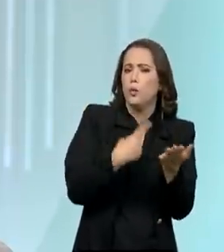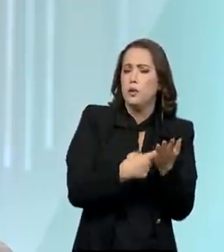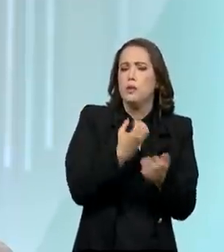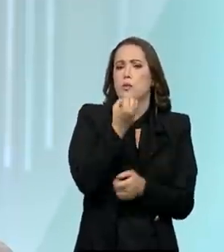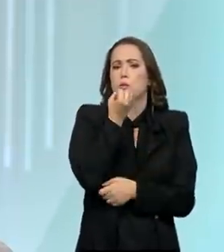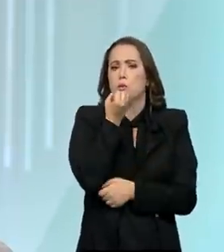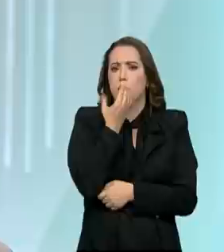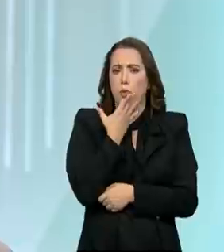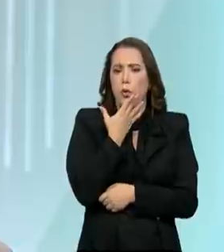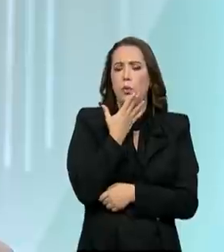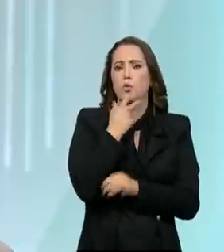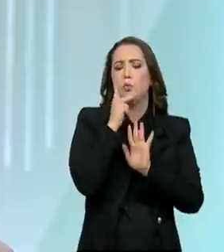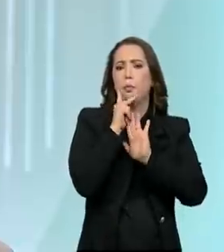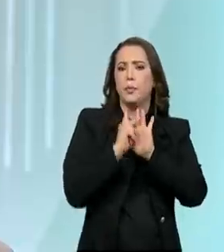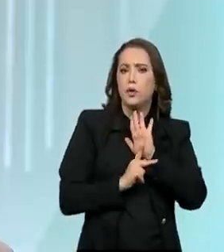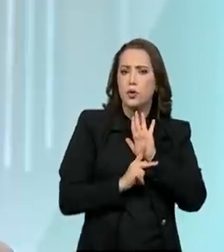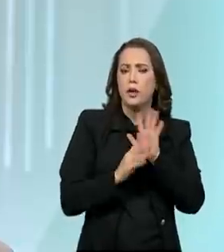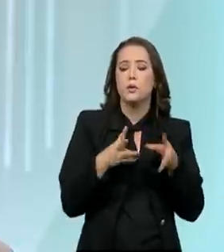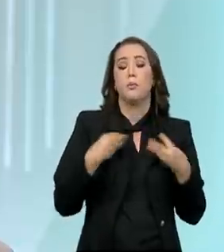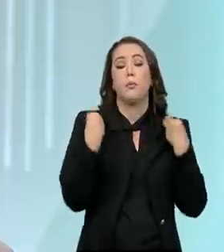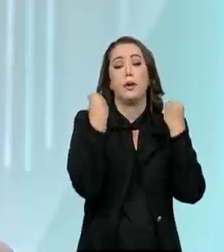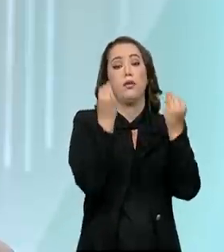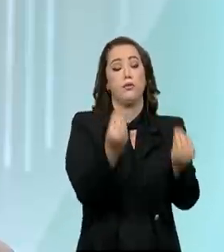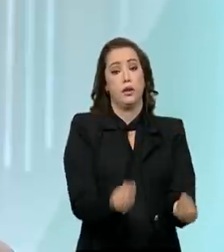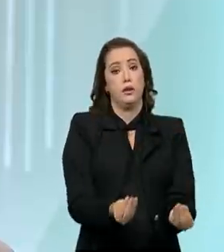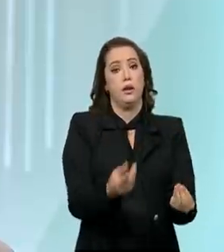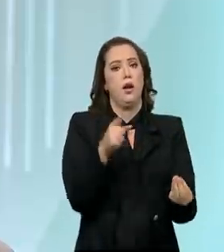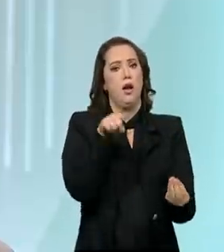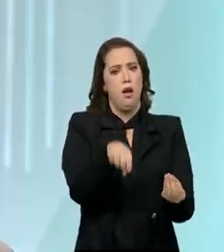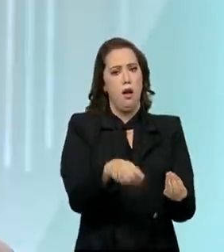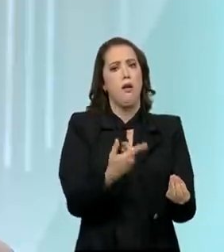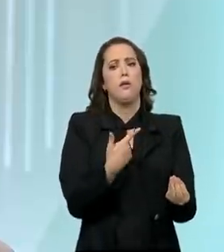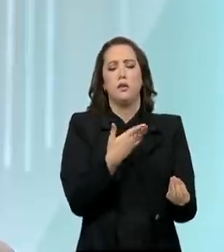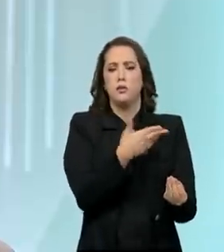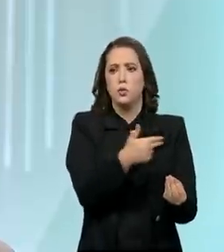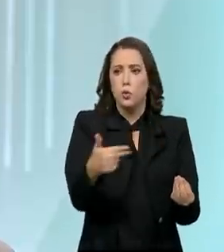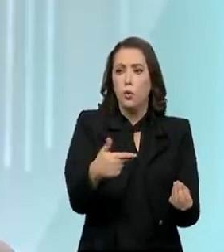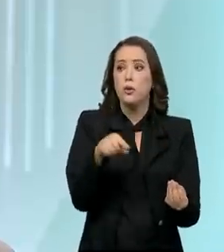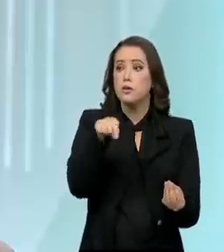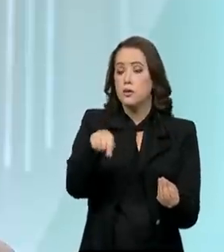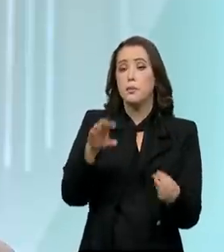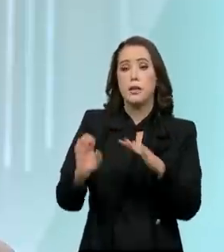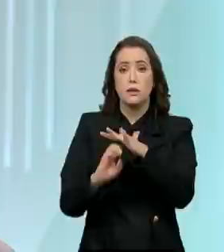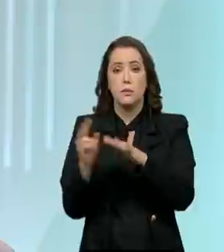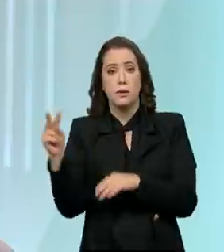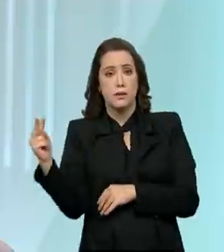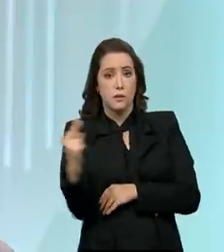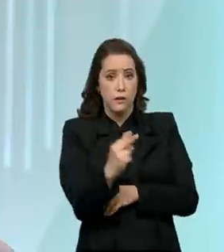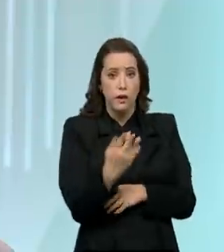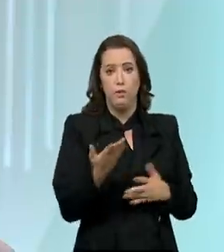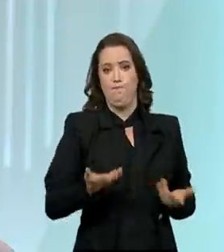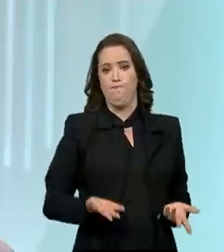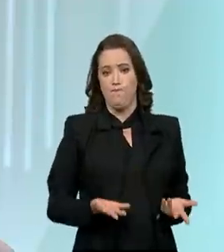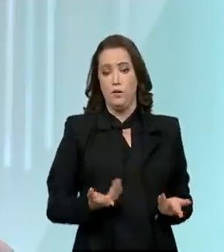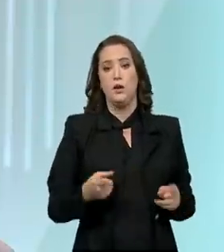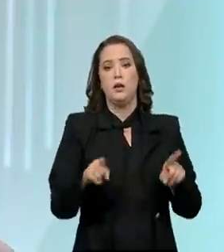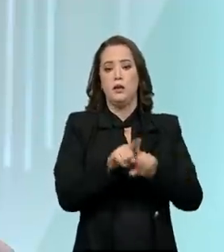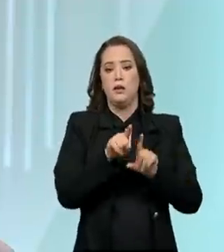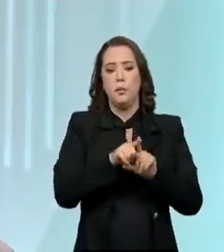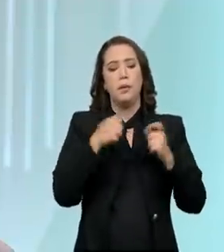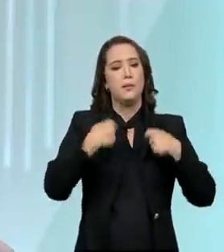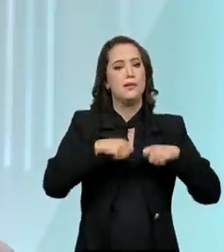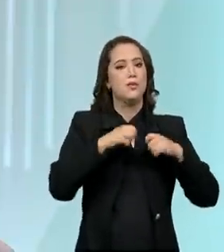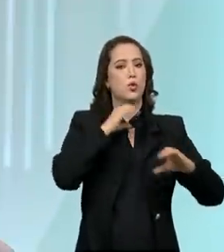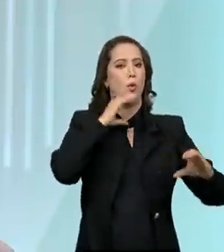fábrica de projetos para disponibilizar esses ativos a mercados. E para isso, Paulo, para isso, a comunicação é